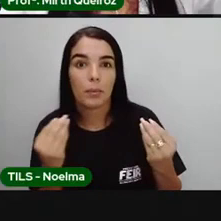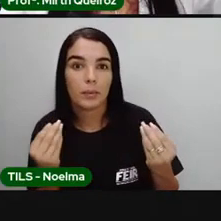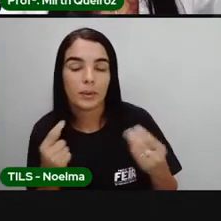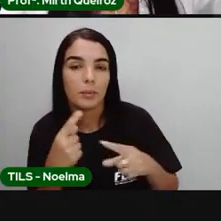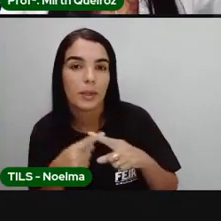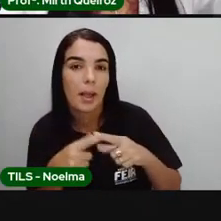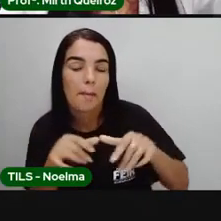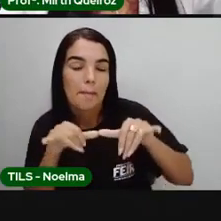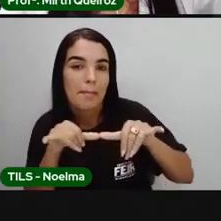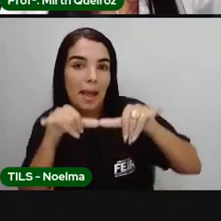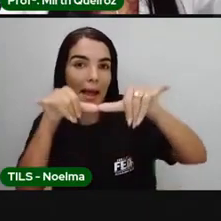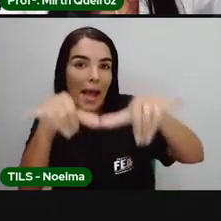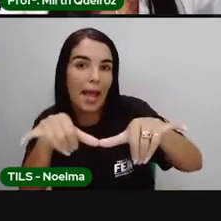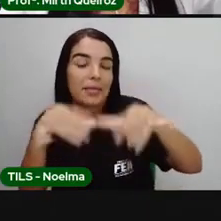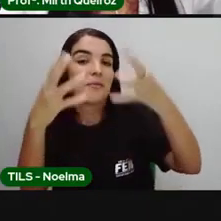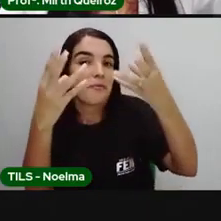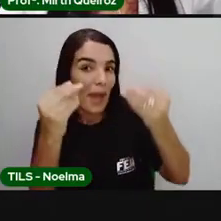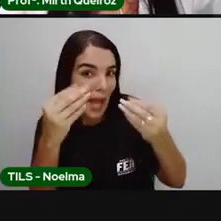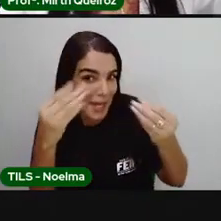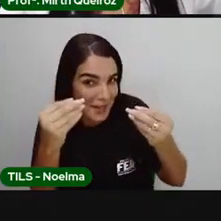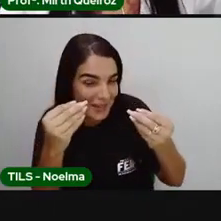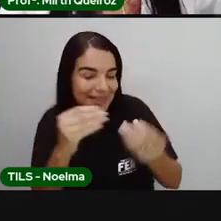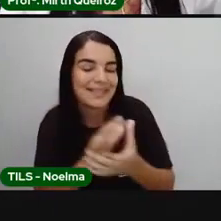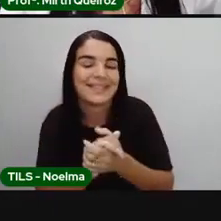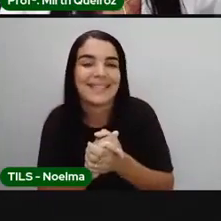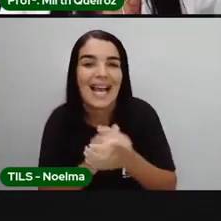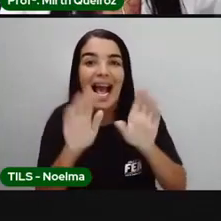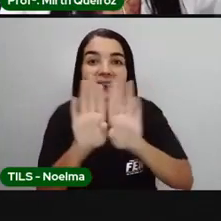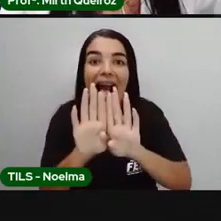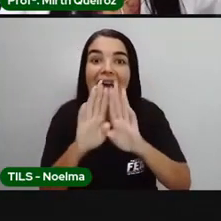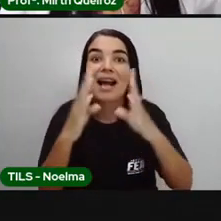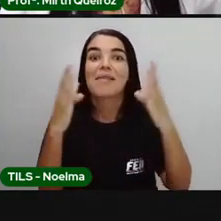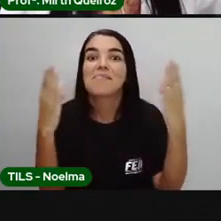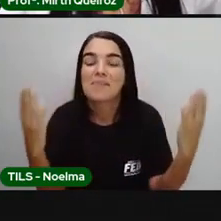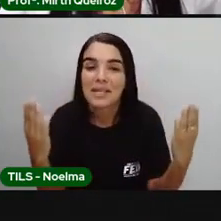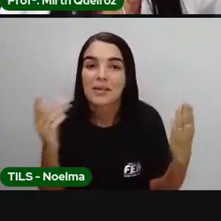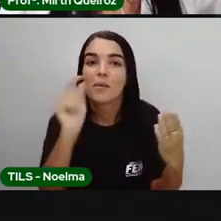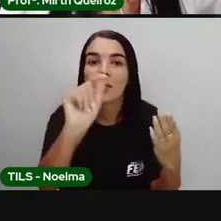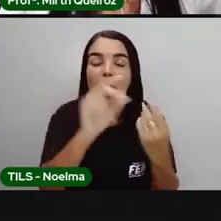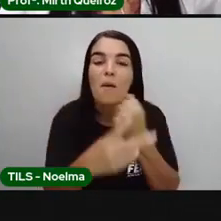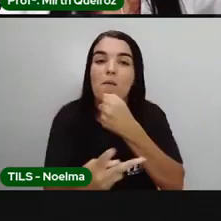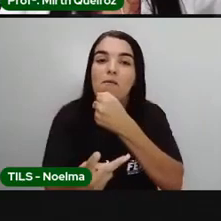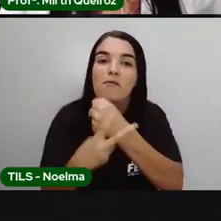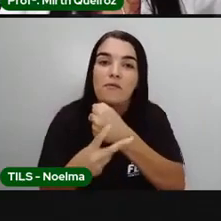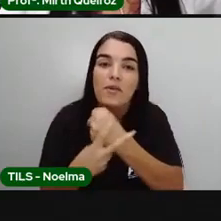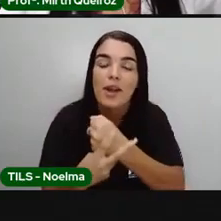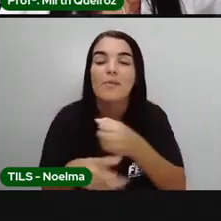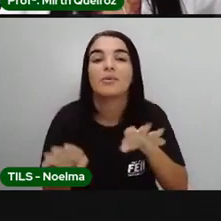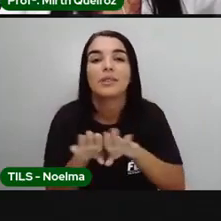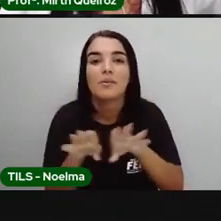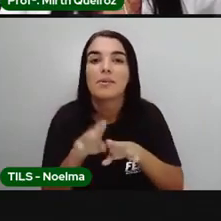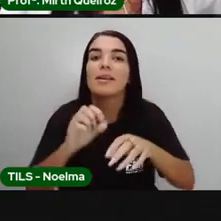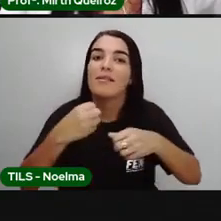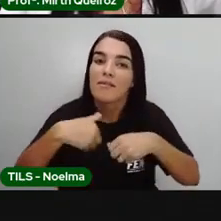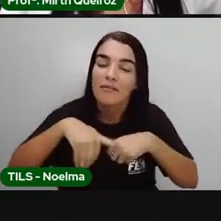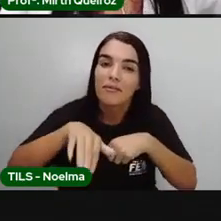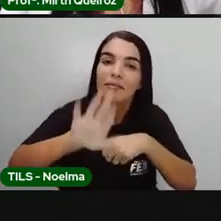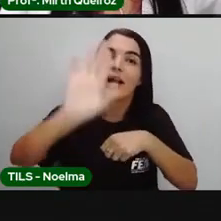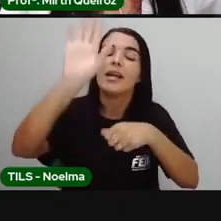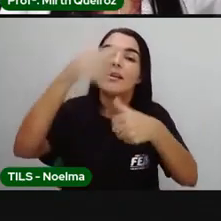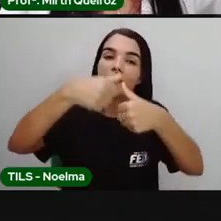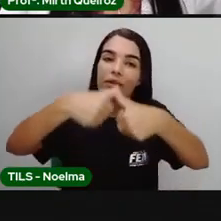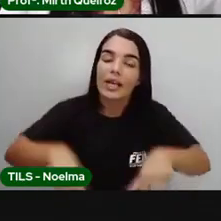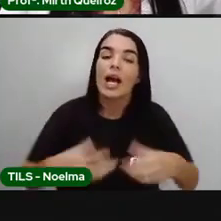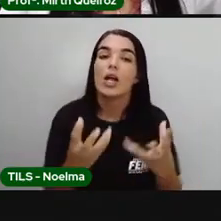novos. Quem abriu? O mercado. Então, também está, essa palavra está se referindo ao mercado.